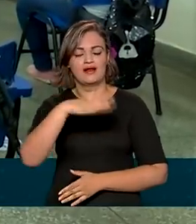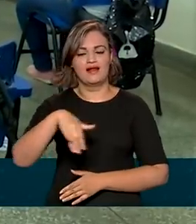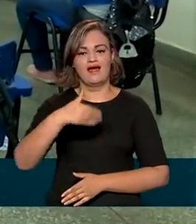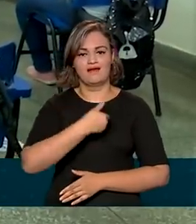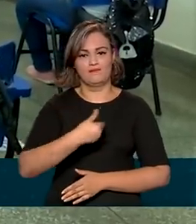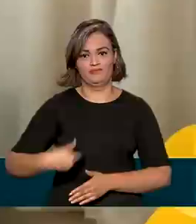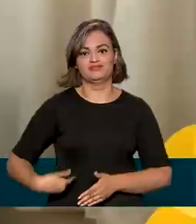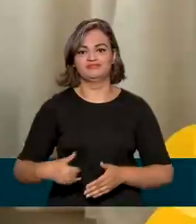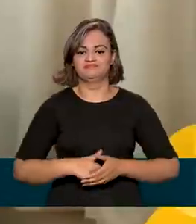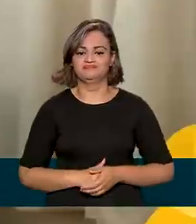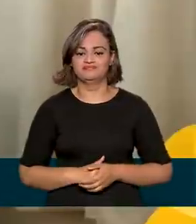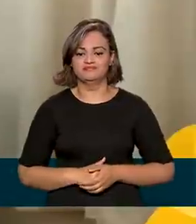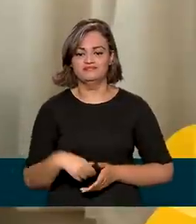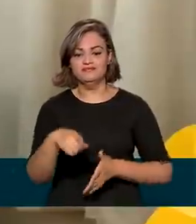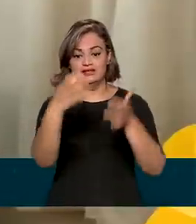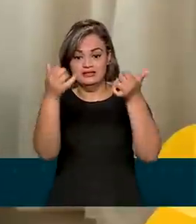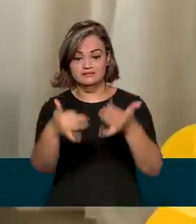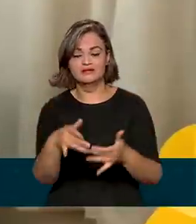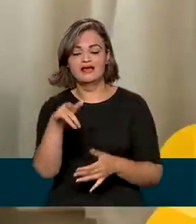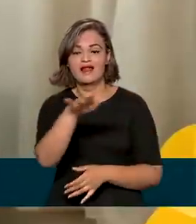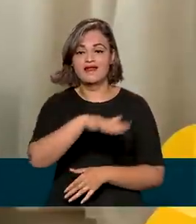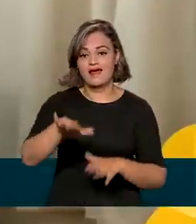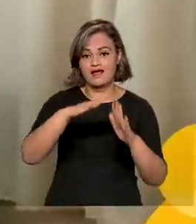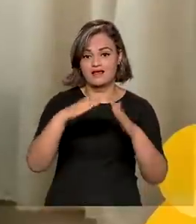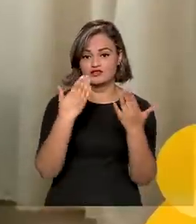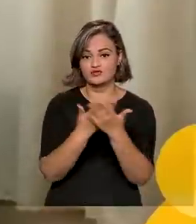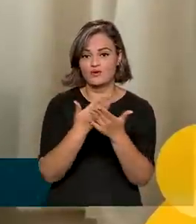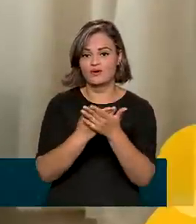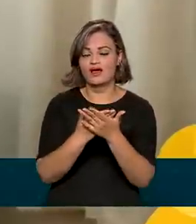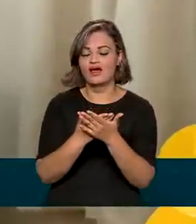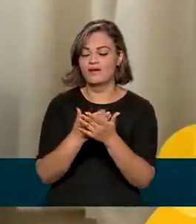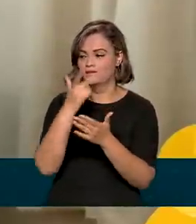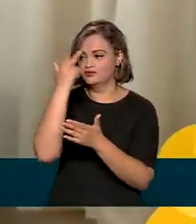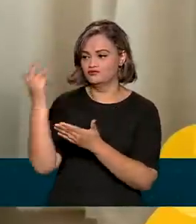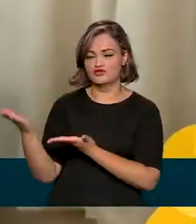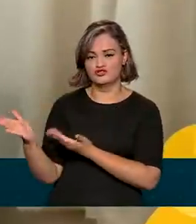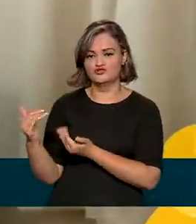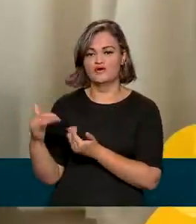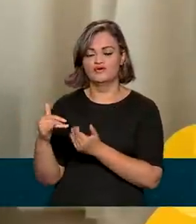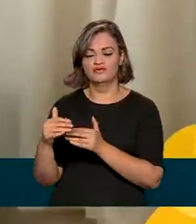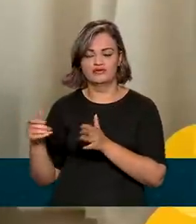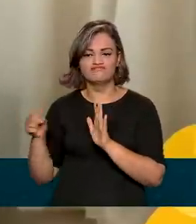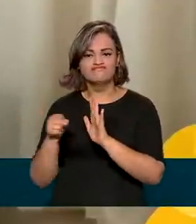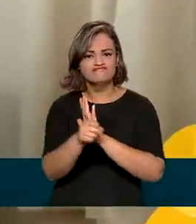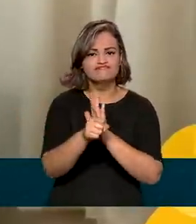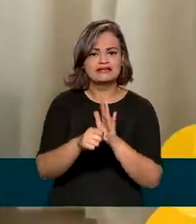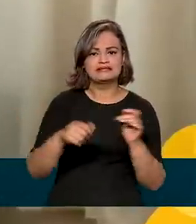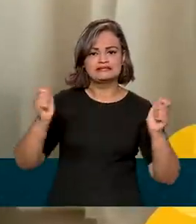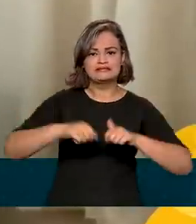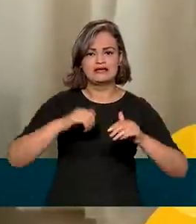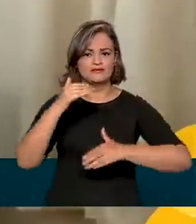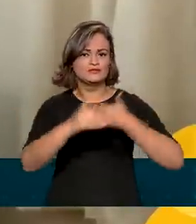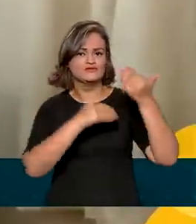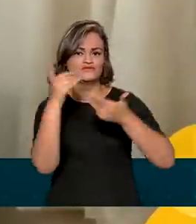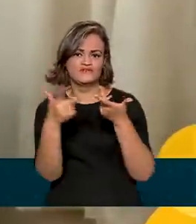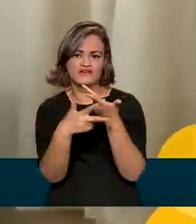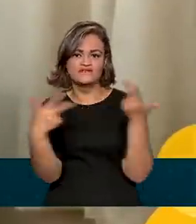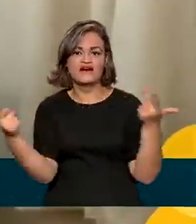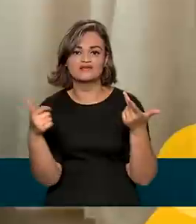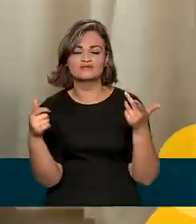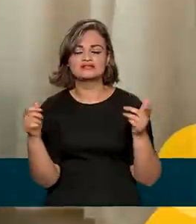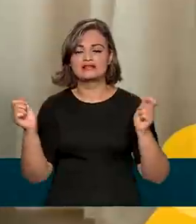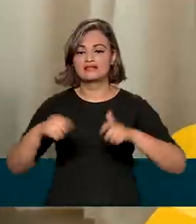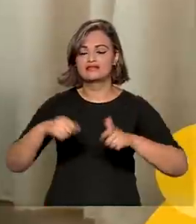presenciais. É no espaço escolar que o jovem desenvolve uma série de competências que vão capacitá-lo